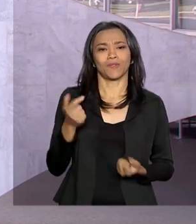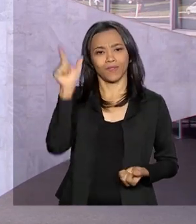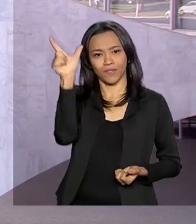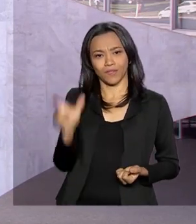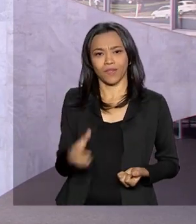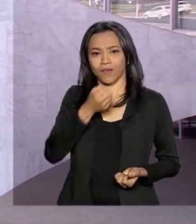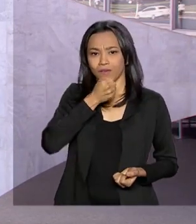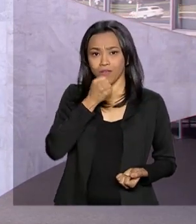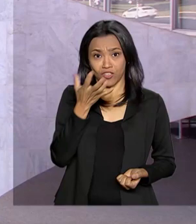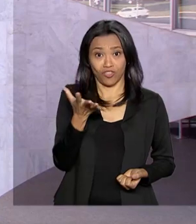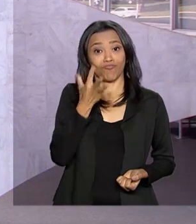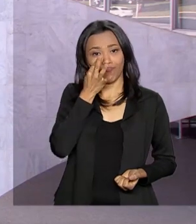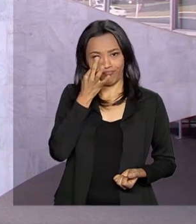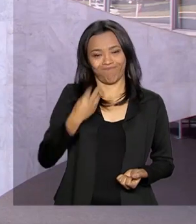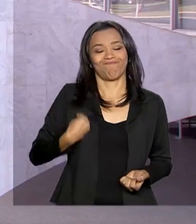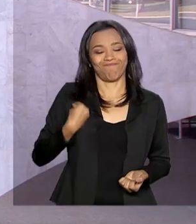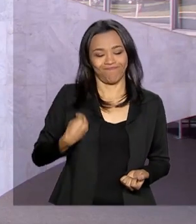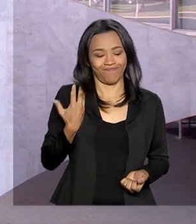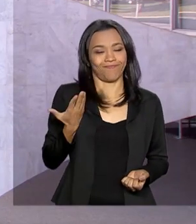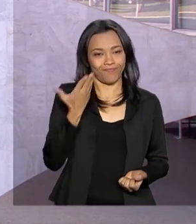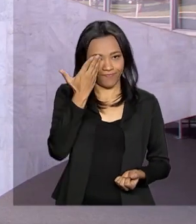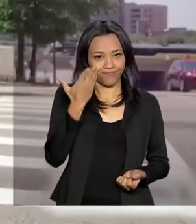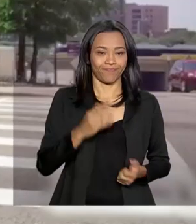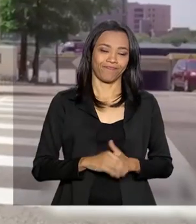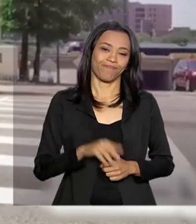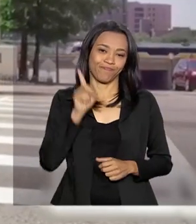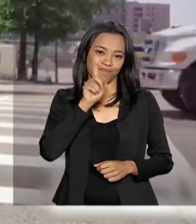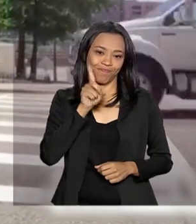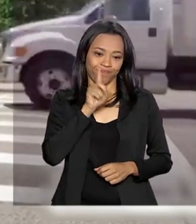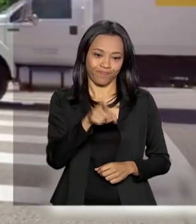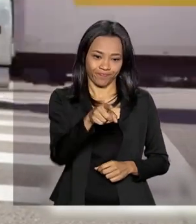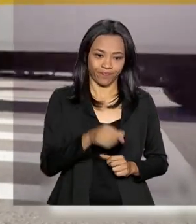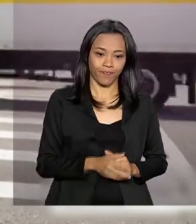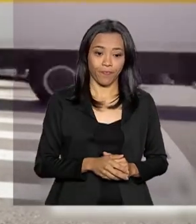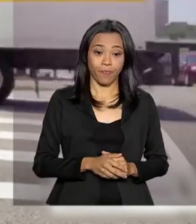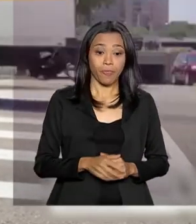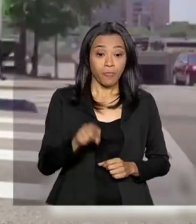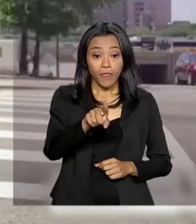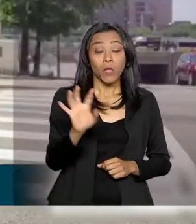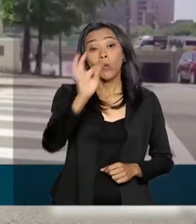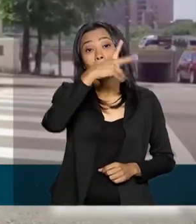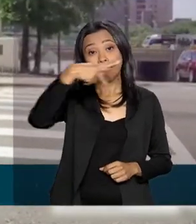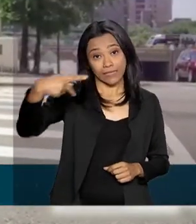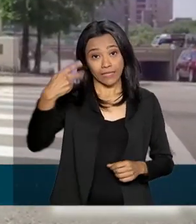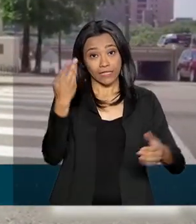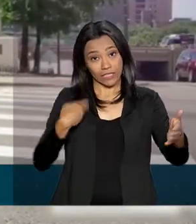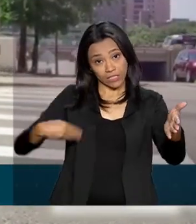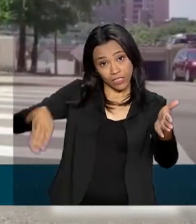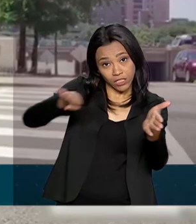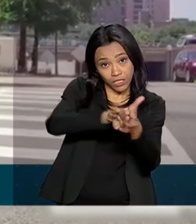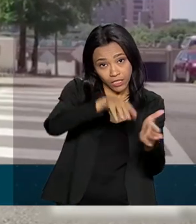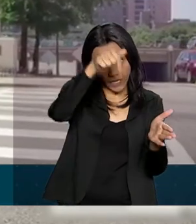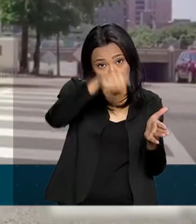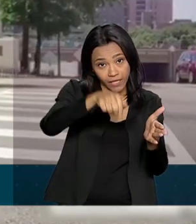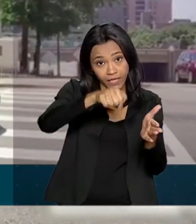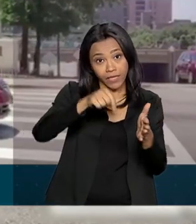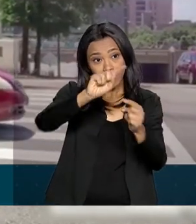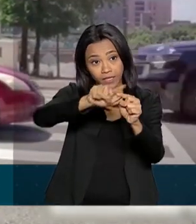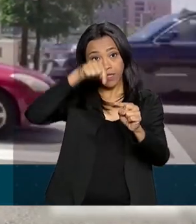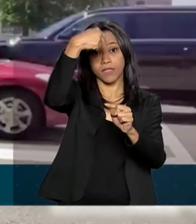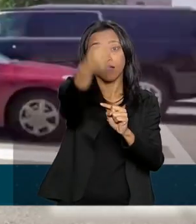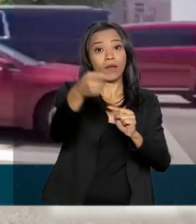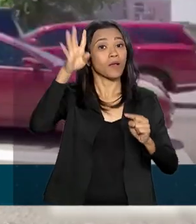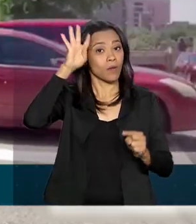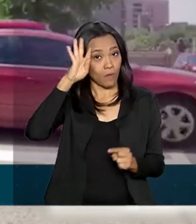Luana Karen, que já está lá. O presidente Jair Bolsonaro chega aqui a Dallas, no Texas, na próxima quarta